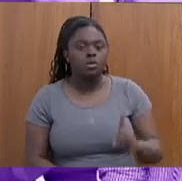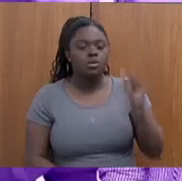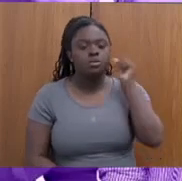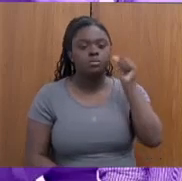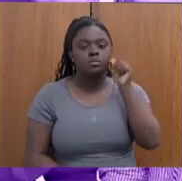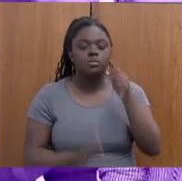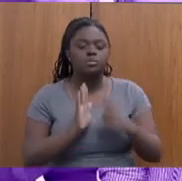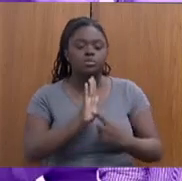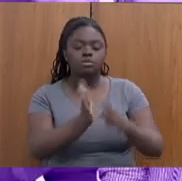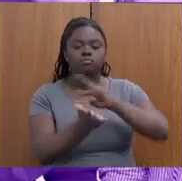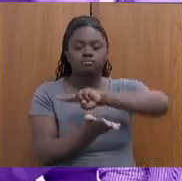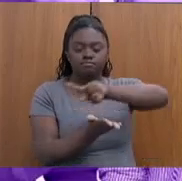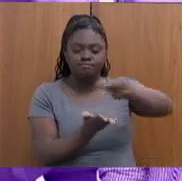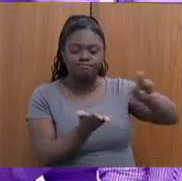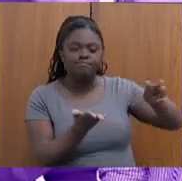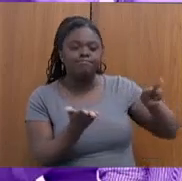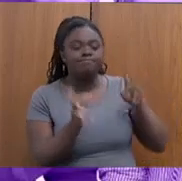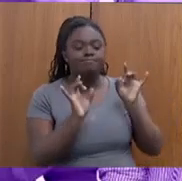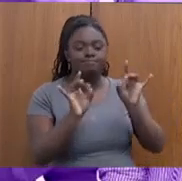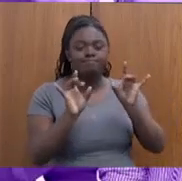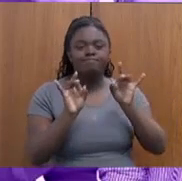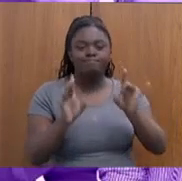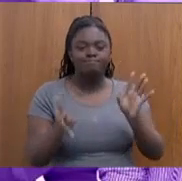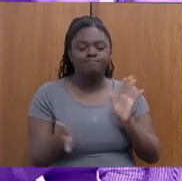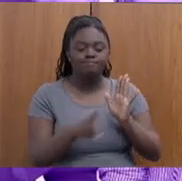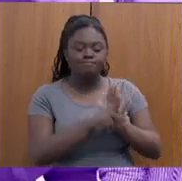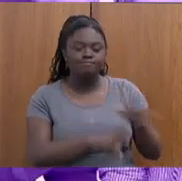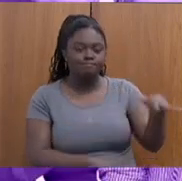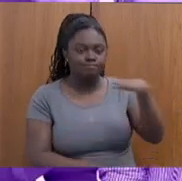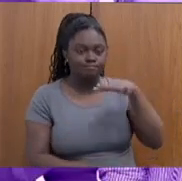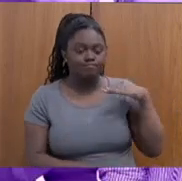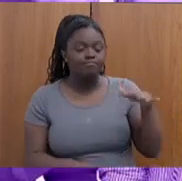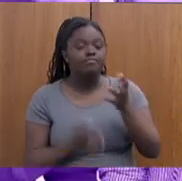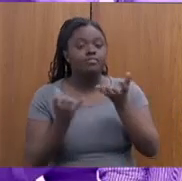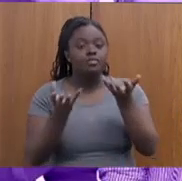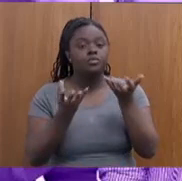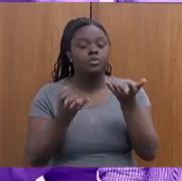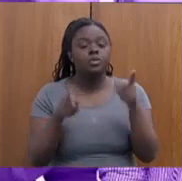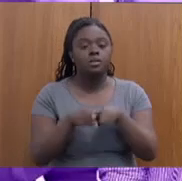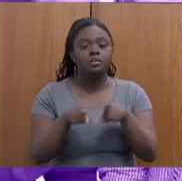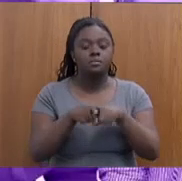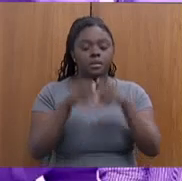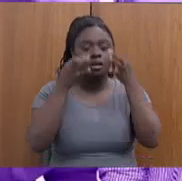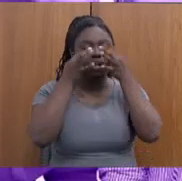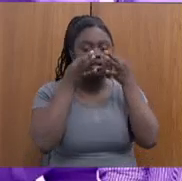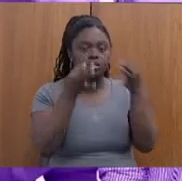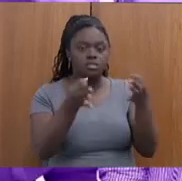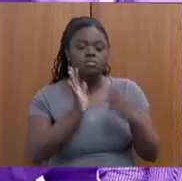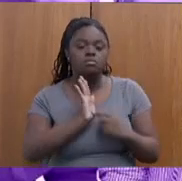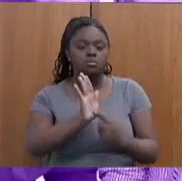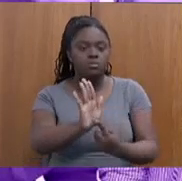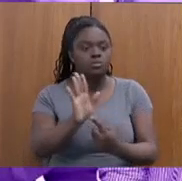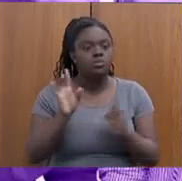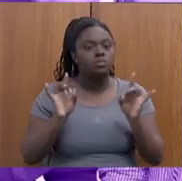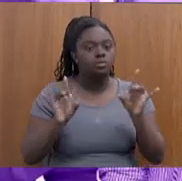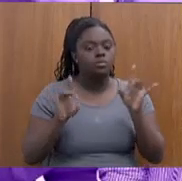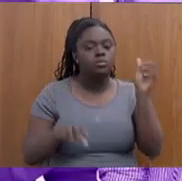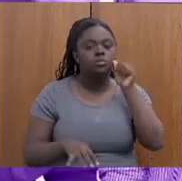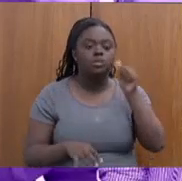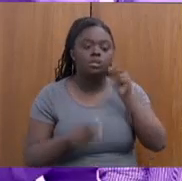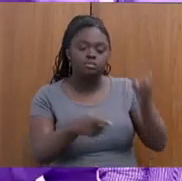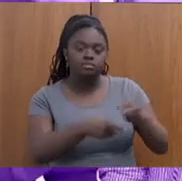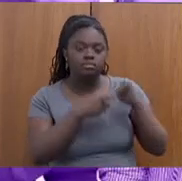considerando a diversidade e especificidades presentes no território. E aqui eu gostaria também de dar uma atenção especial a mulheres do campo,